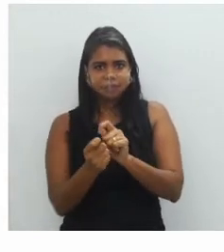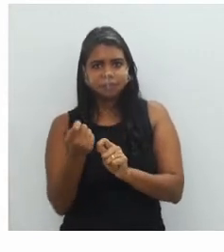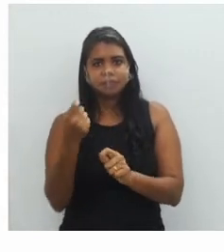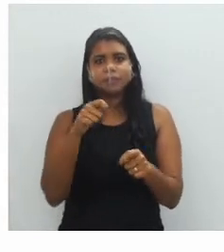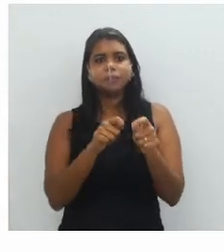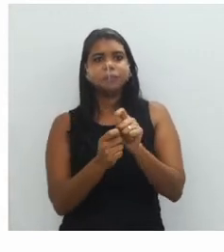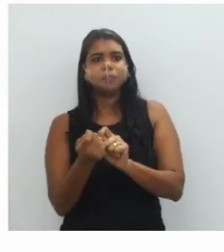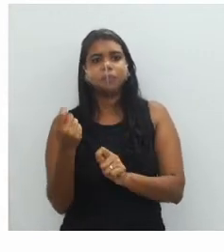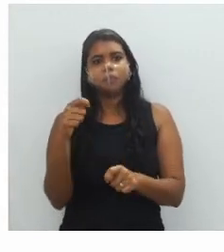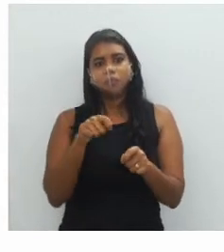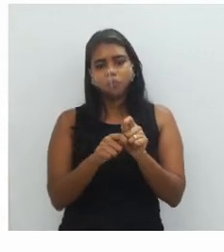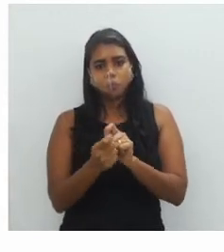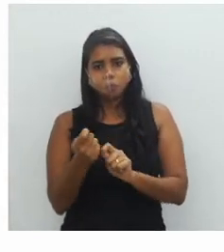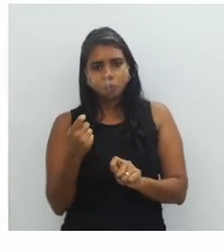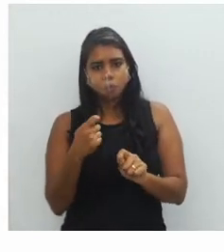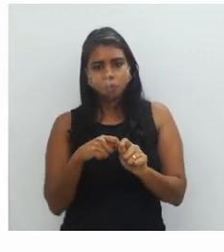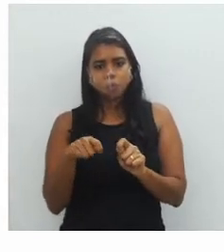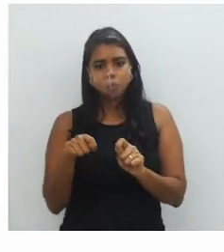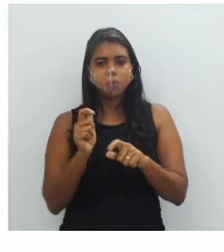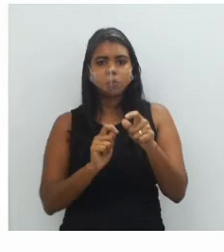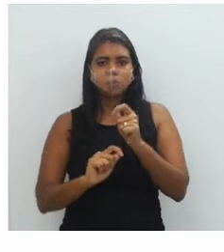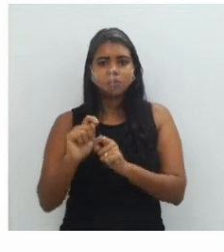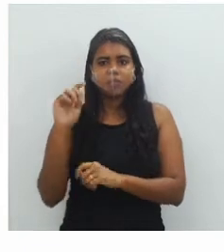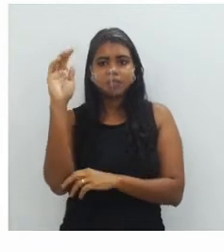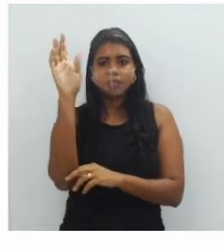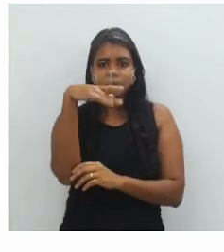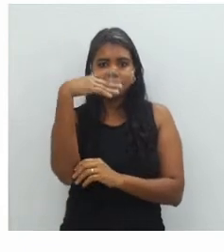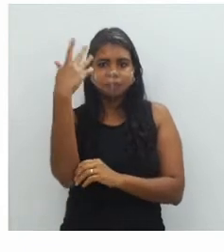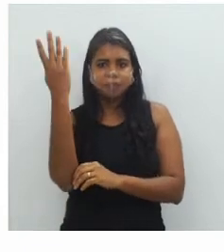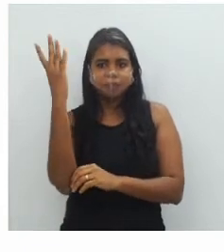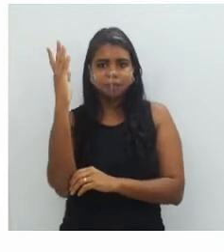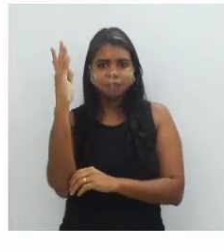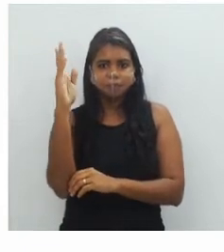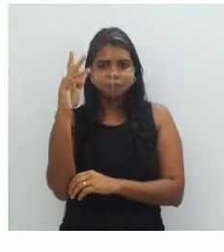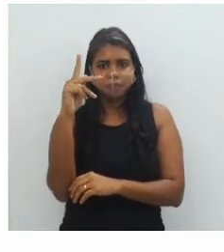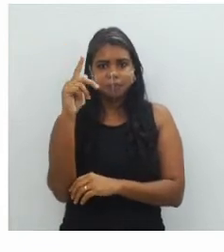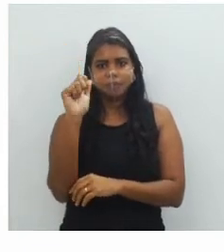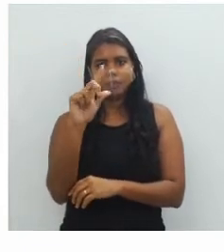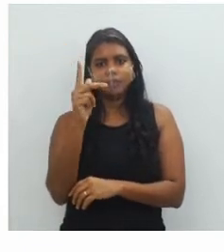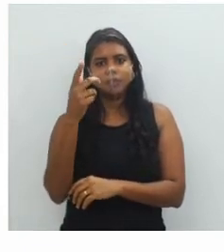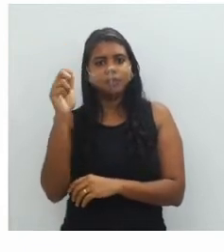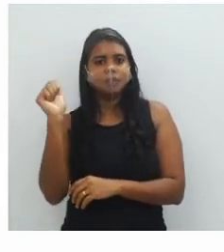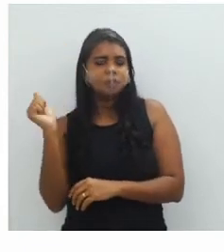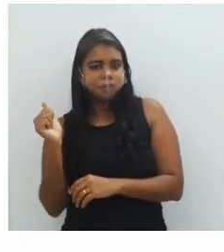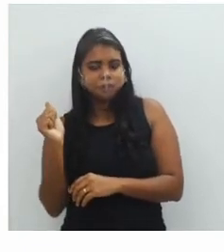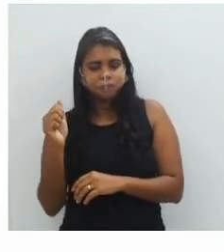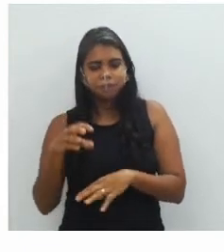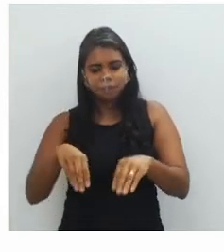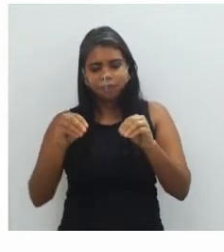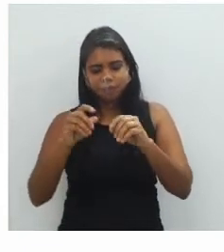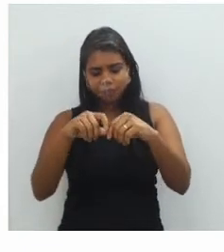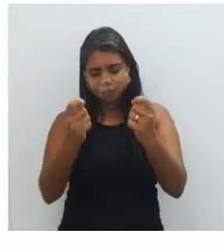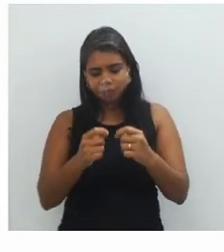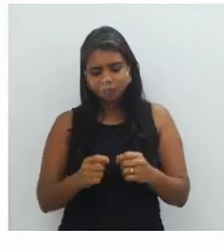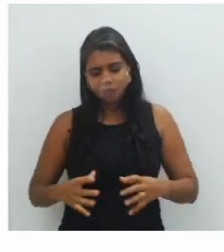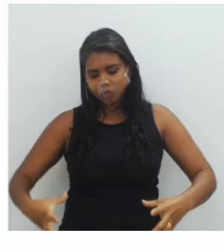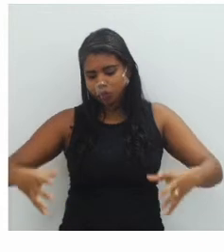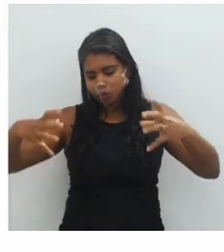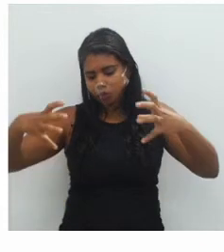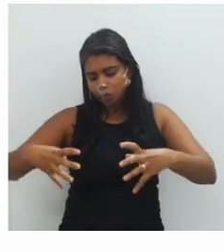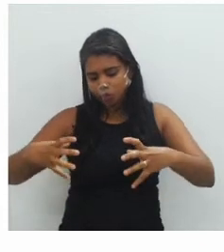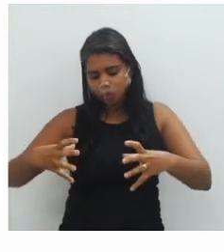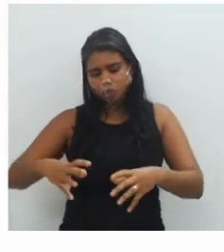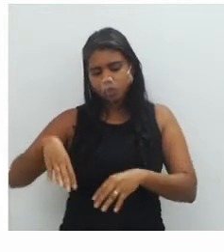direita. Vocês estão vendo aí uma foto de um trançado de palha, né? Que pode ser uma esteira, pode ser um cesto, pode ser um